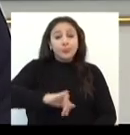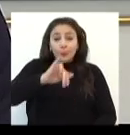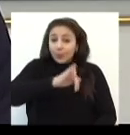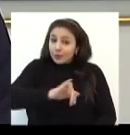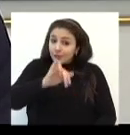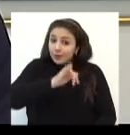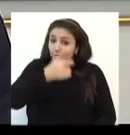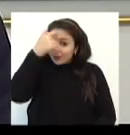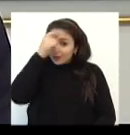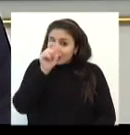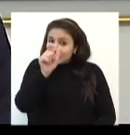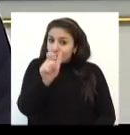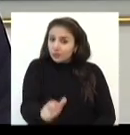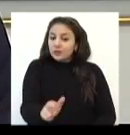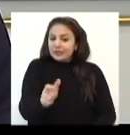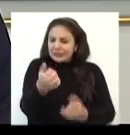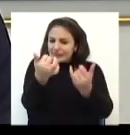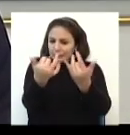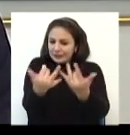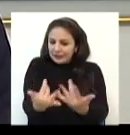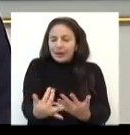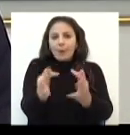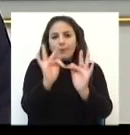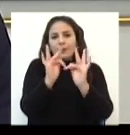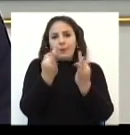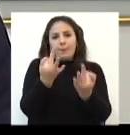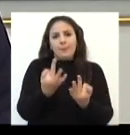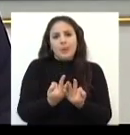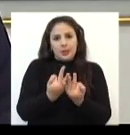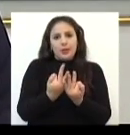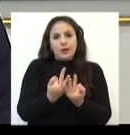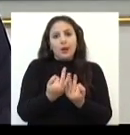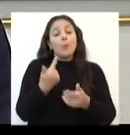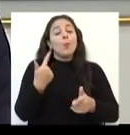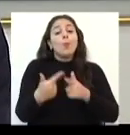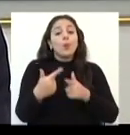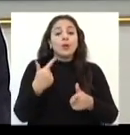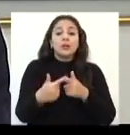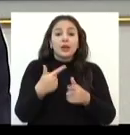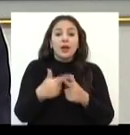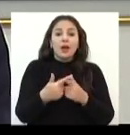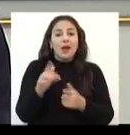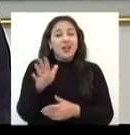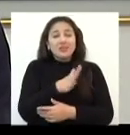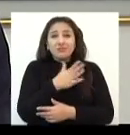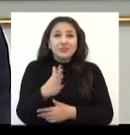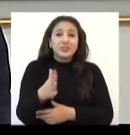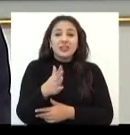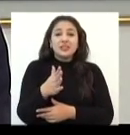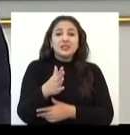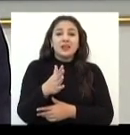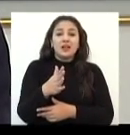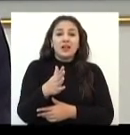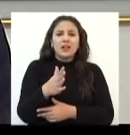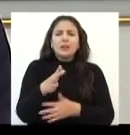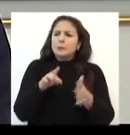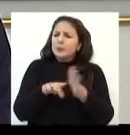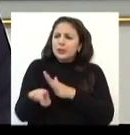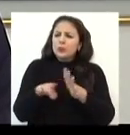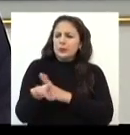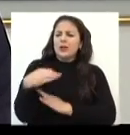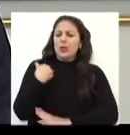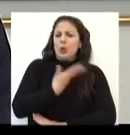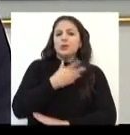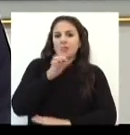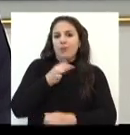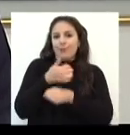essa conscientização das famílias, até no sentido que, às vezes, levantam para nós, profissionais,